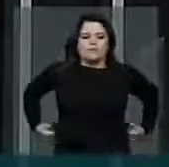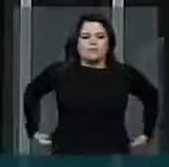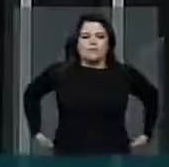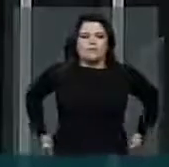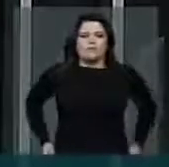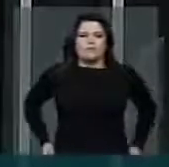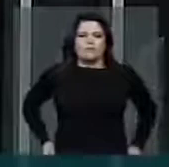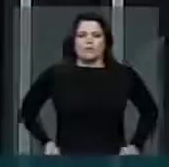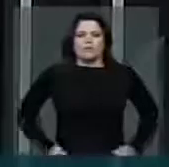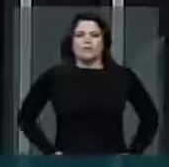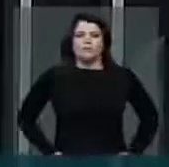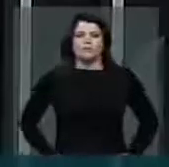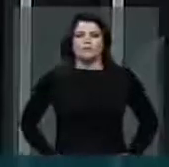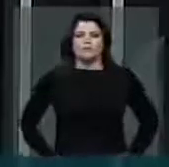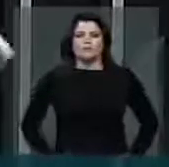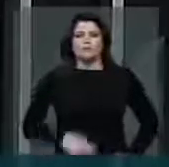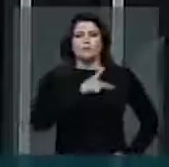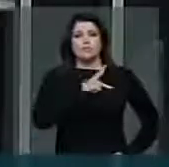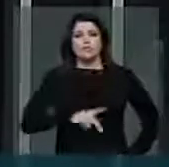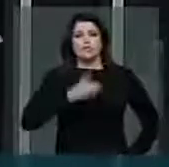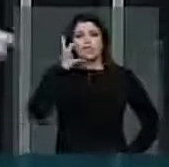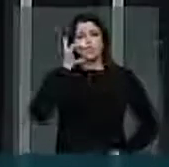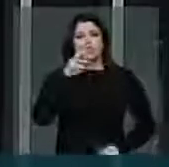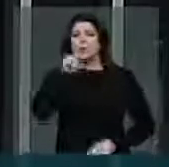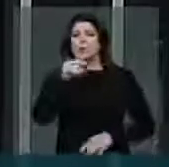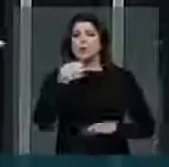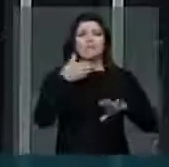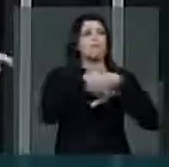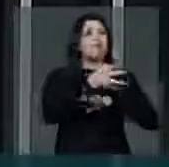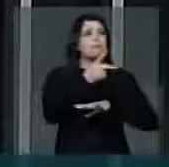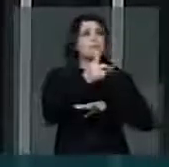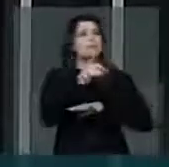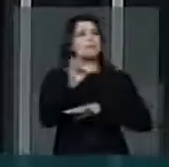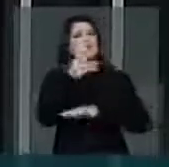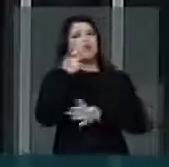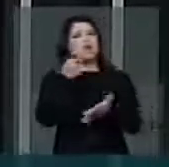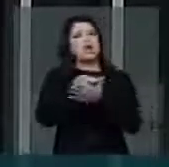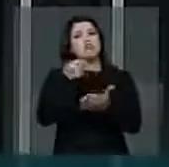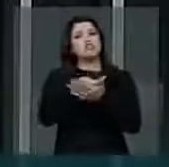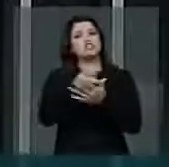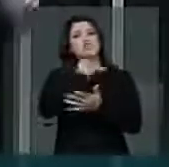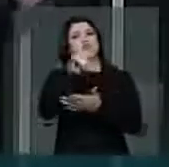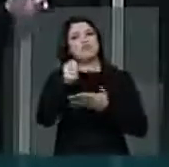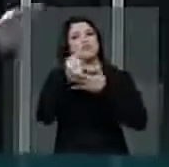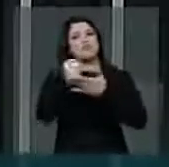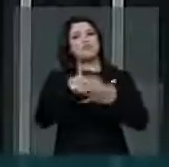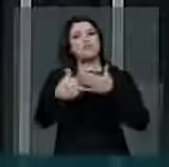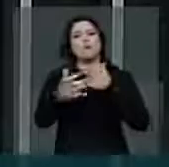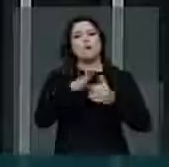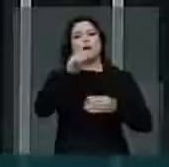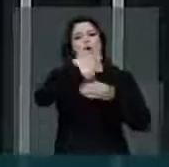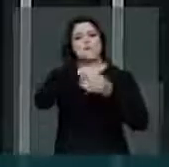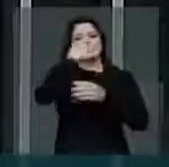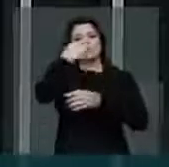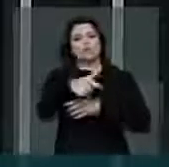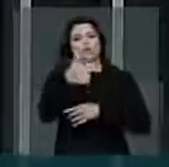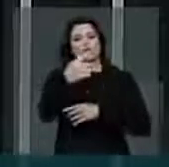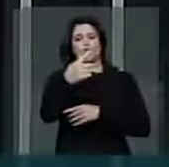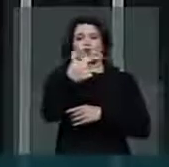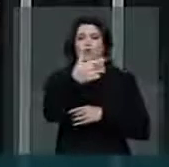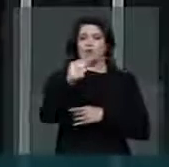clara. A presidenta Dilma nunca chegou para o PDT e exigiu que declarássemos apoio à reeleição dela em 2014.